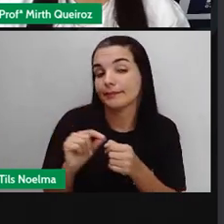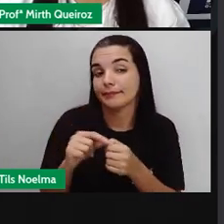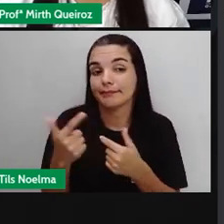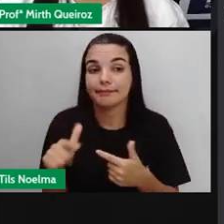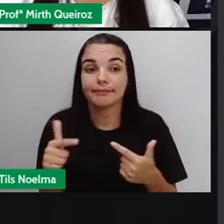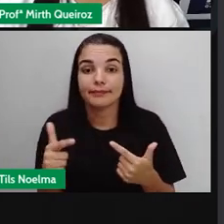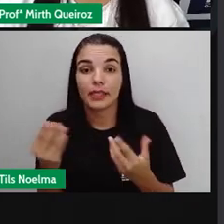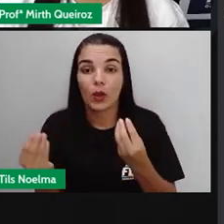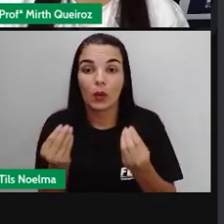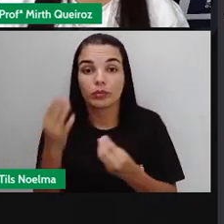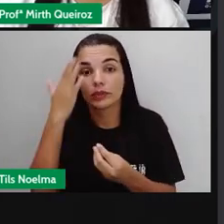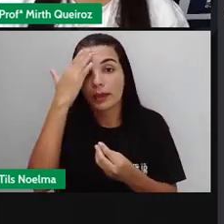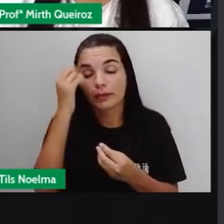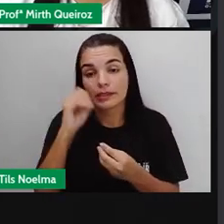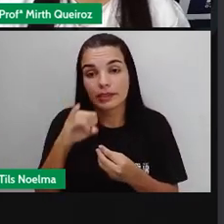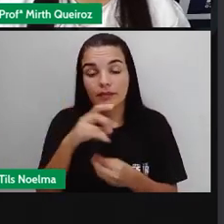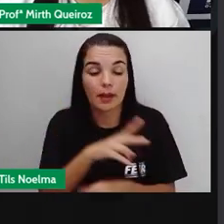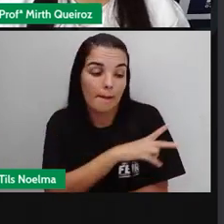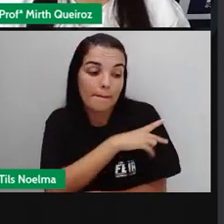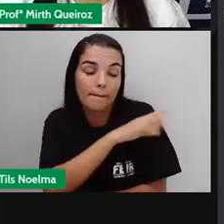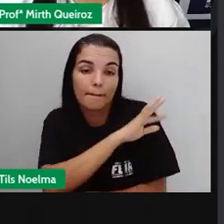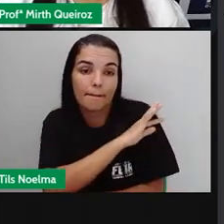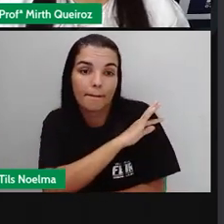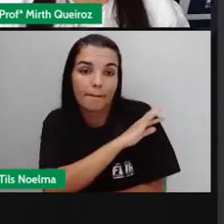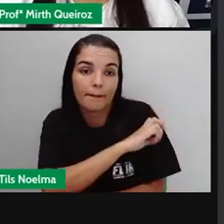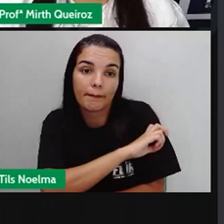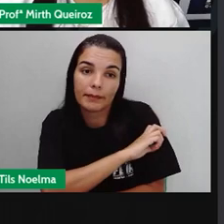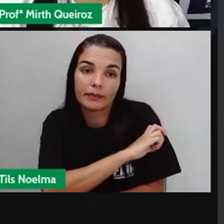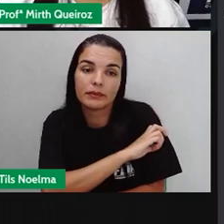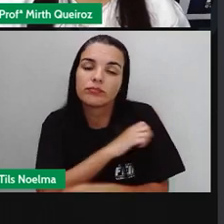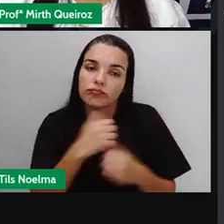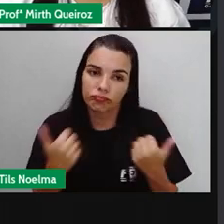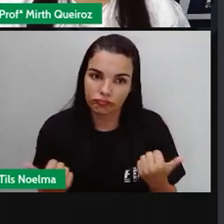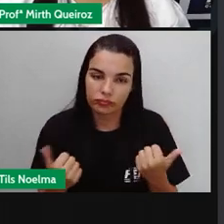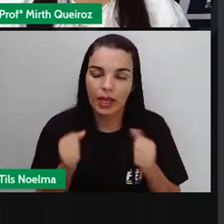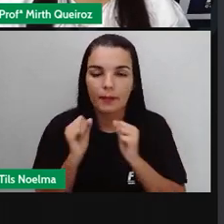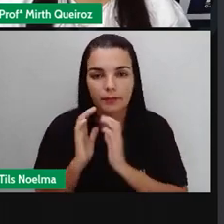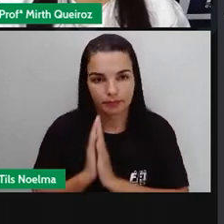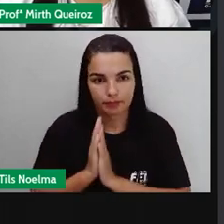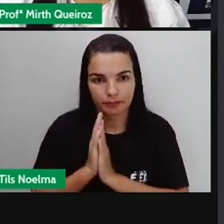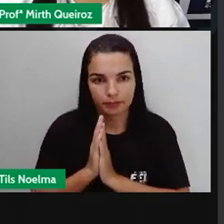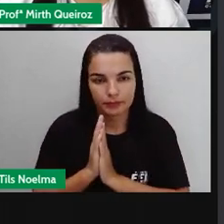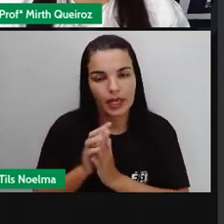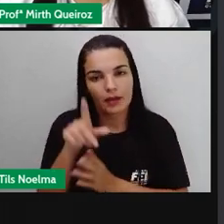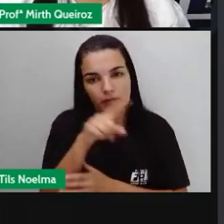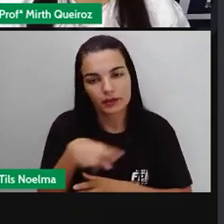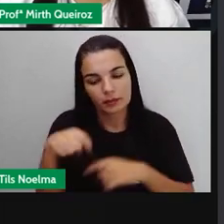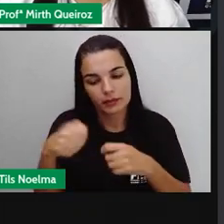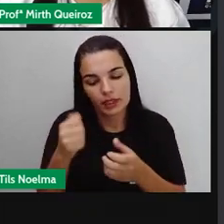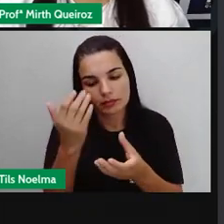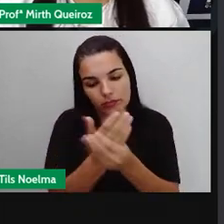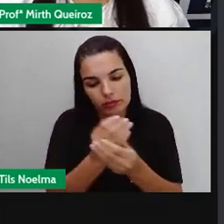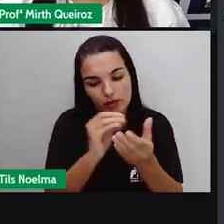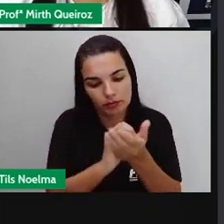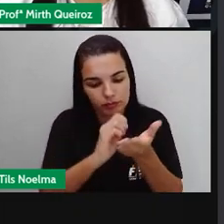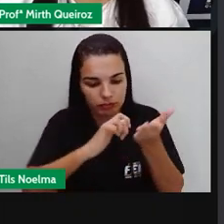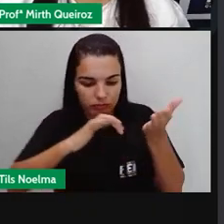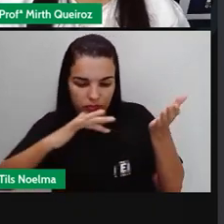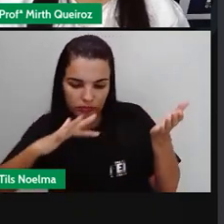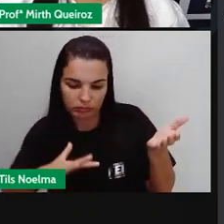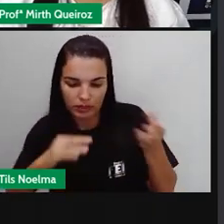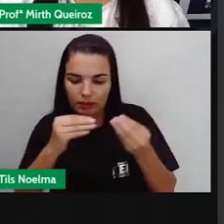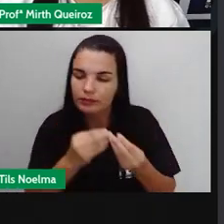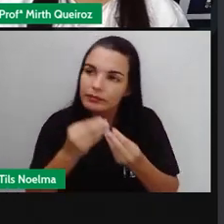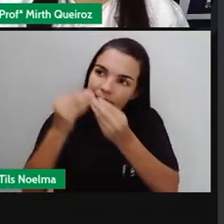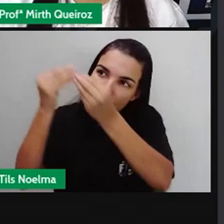Então, não tem como vocês serem promovidos. Então, por favor, gente. Façam essas atividades no tempo correto. E